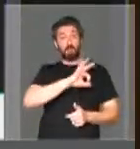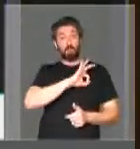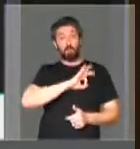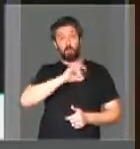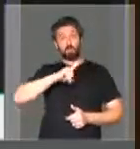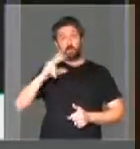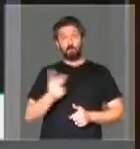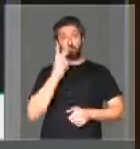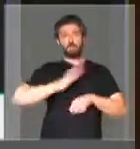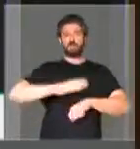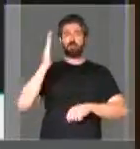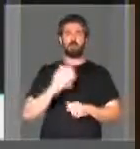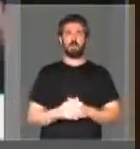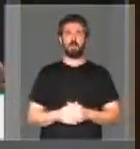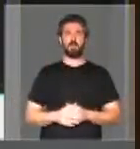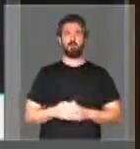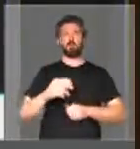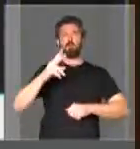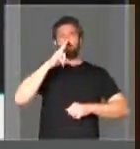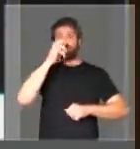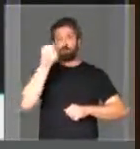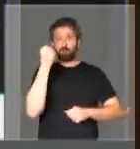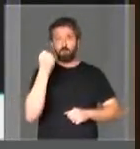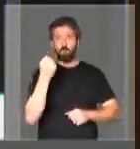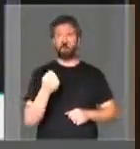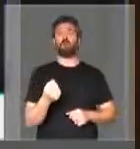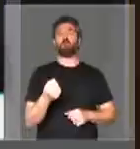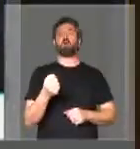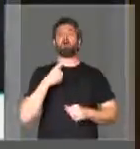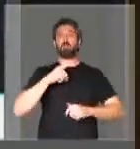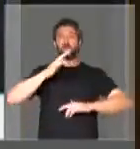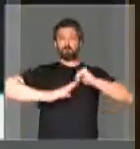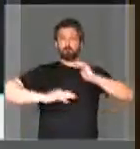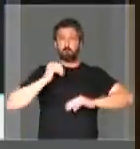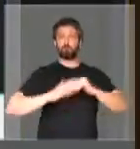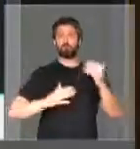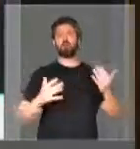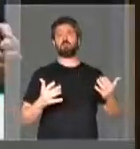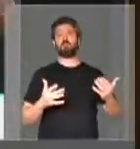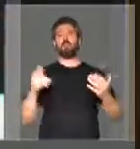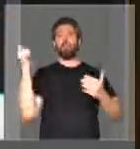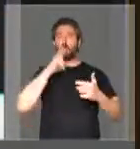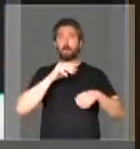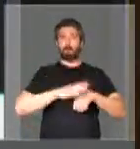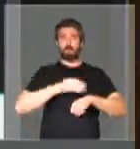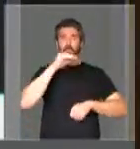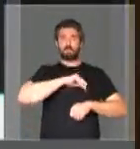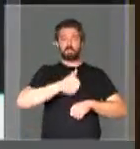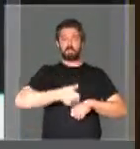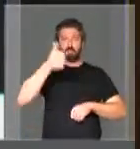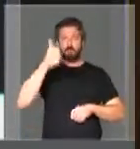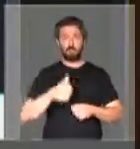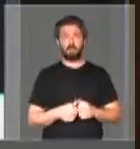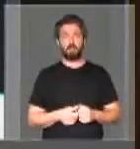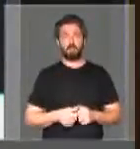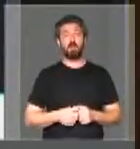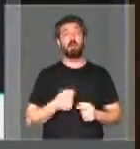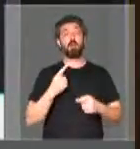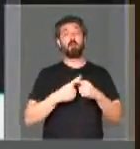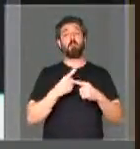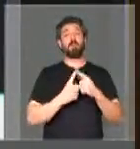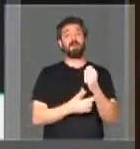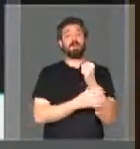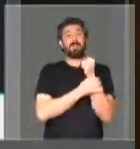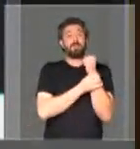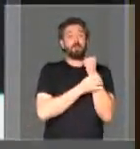sejam valorizadas, sejam fortalecidas, sejam qualificadas, sejam melhor remuneradas, para que